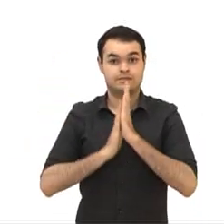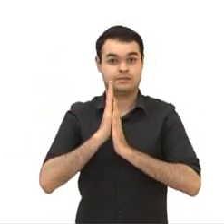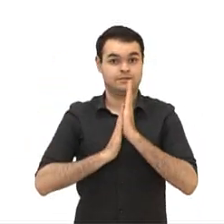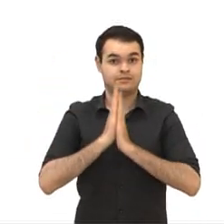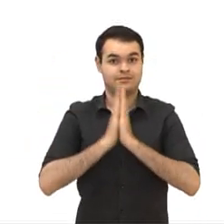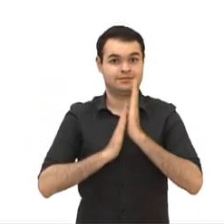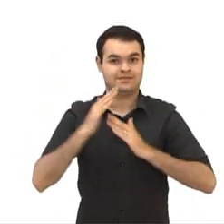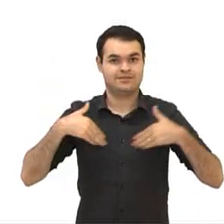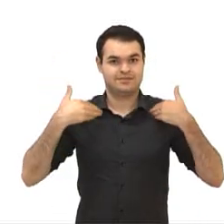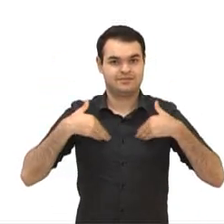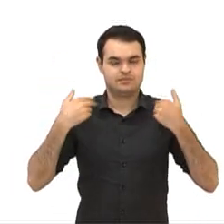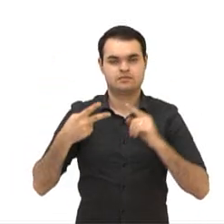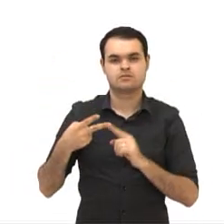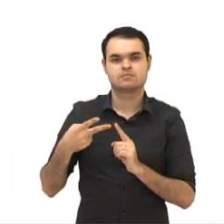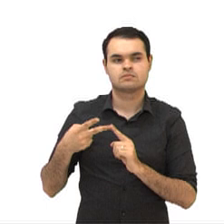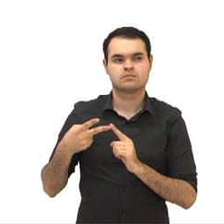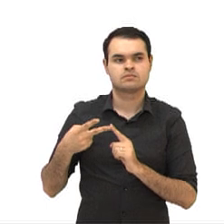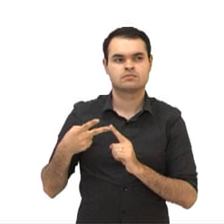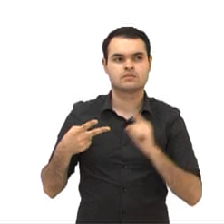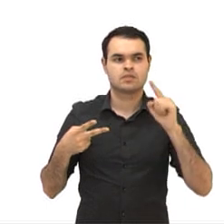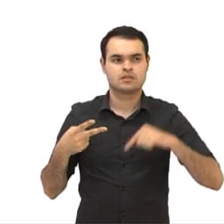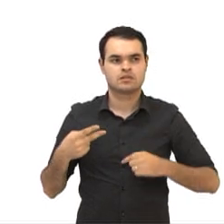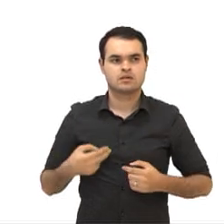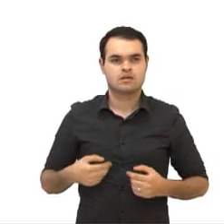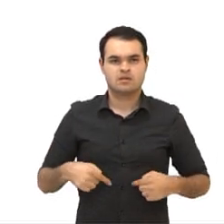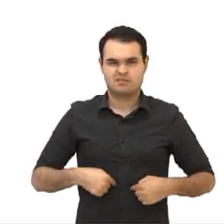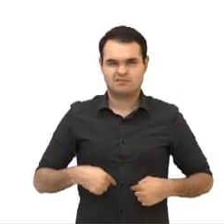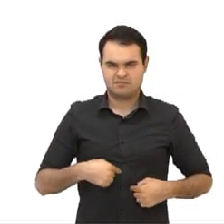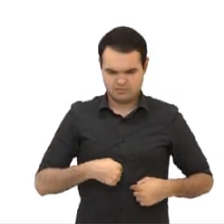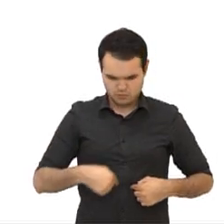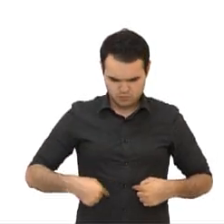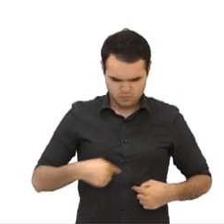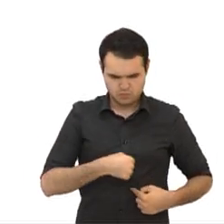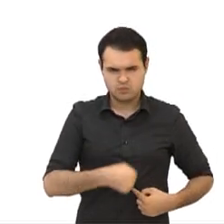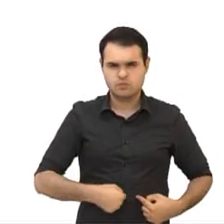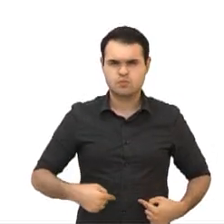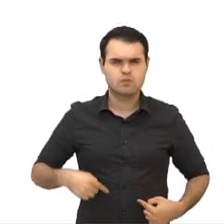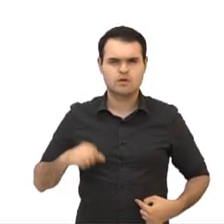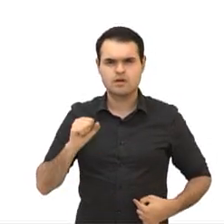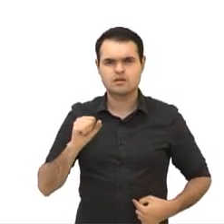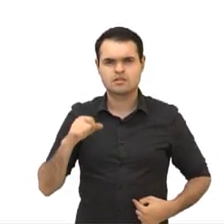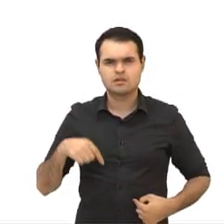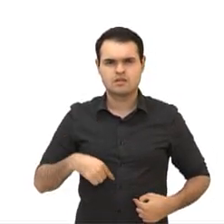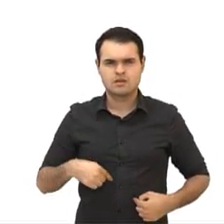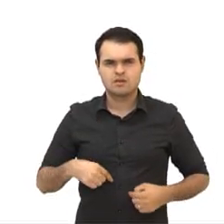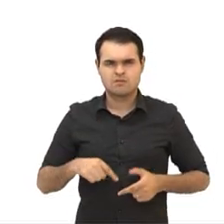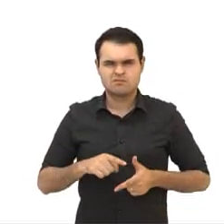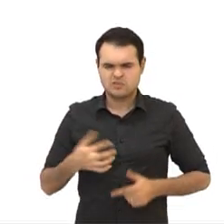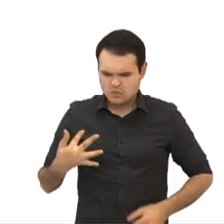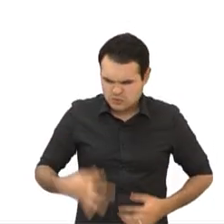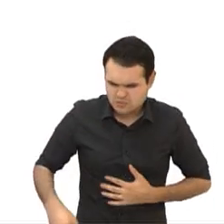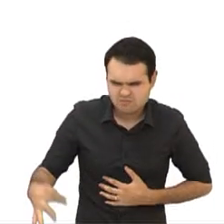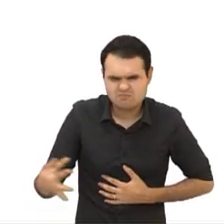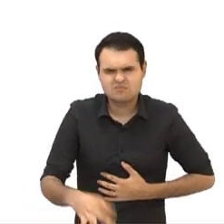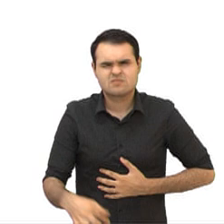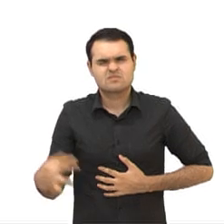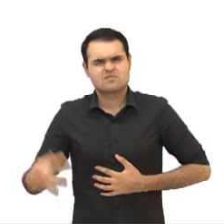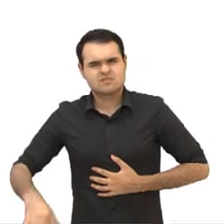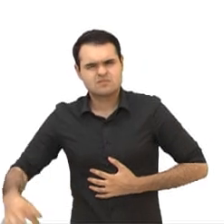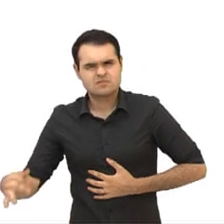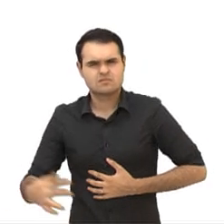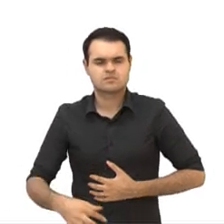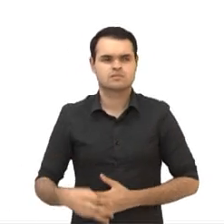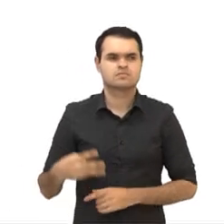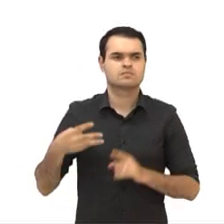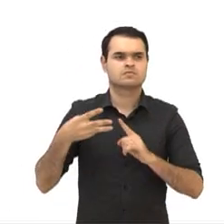Excited, empolgada. The person has a stomachache. O que que significa stomachache? Estômago. Que ela tá com uma dor de estômago, ok?